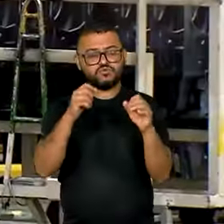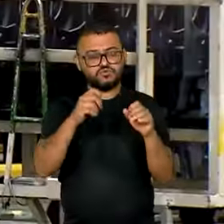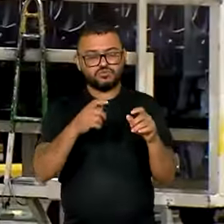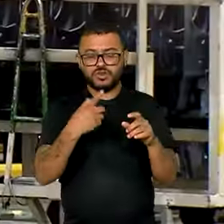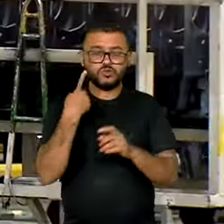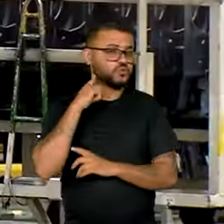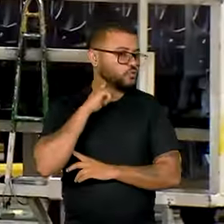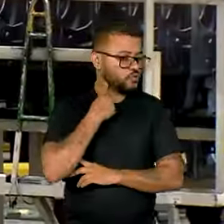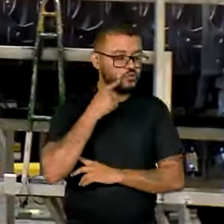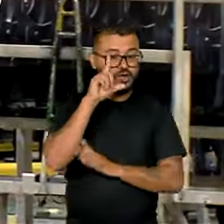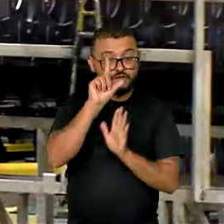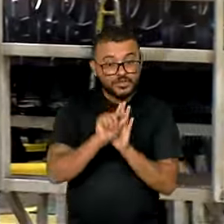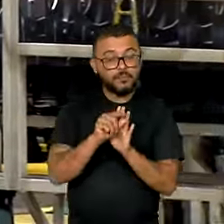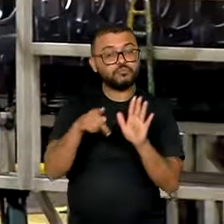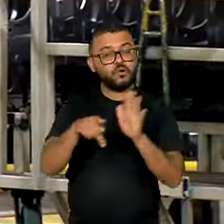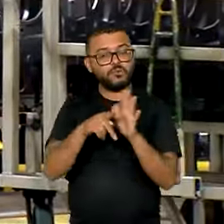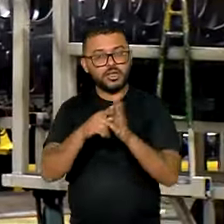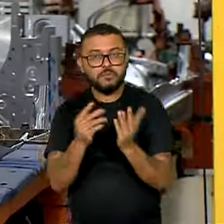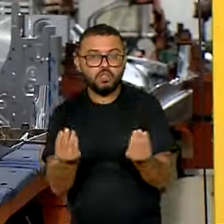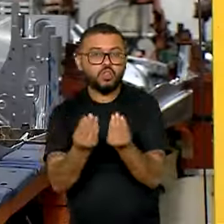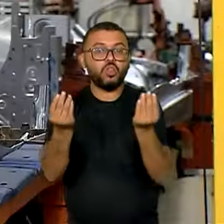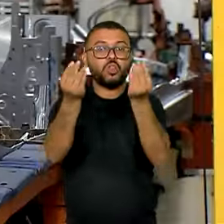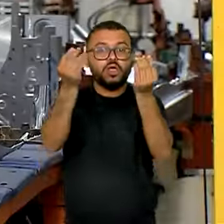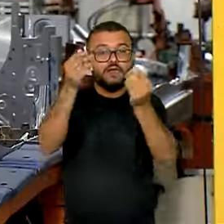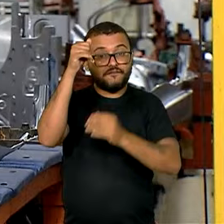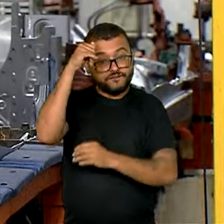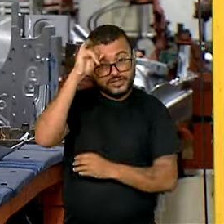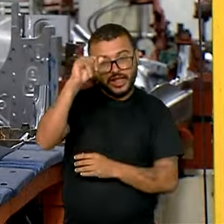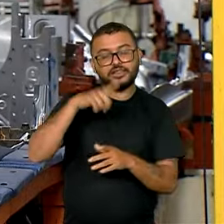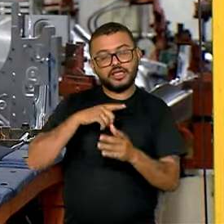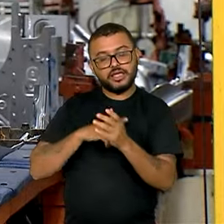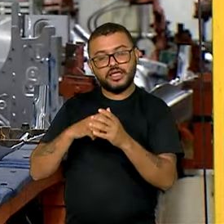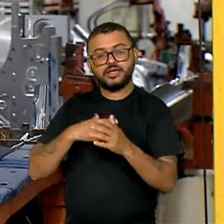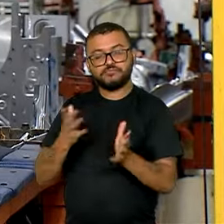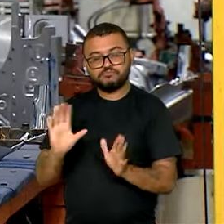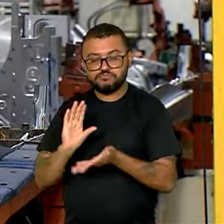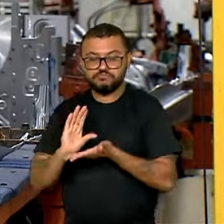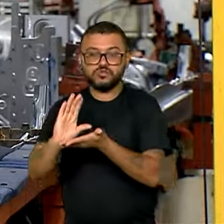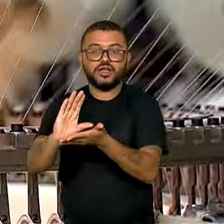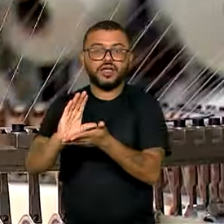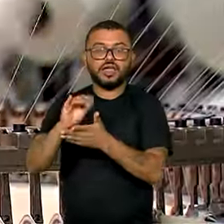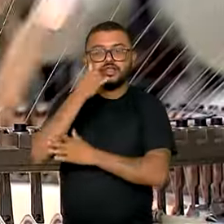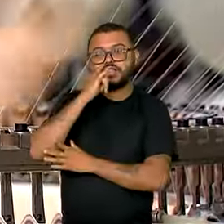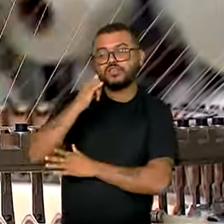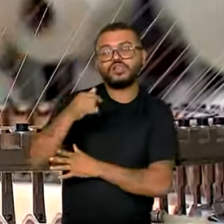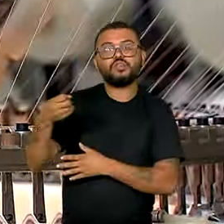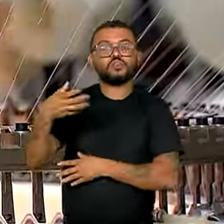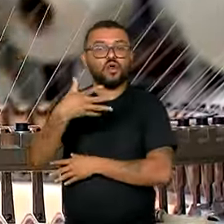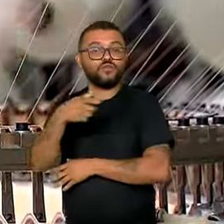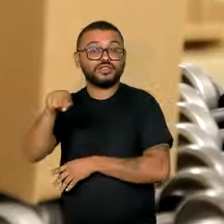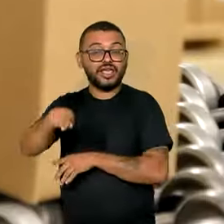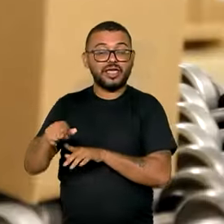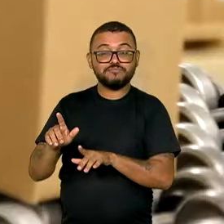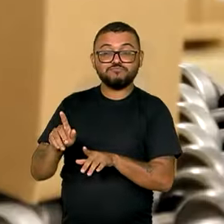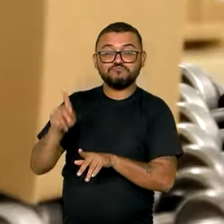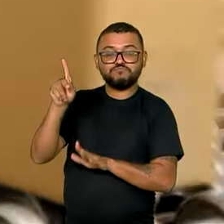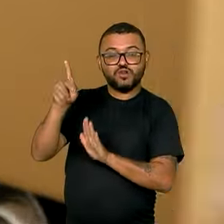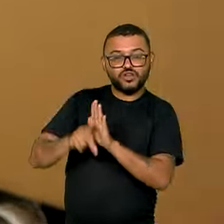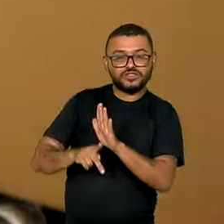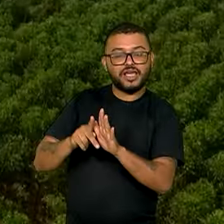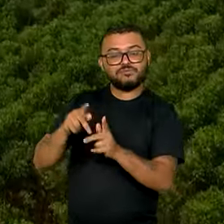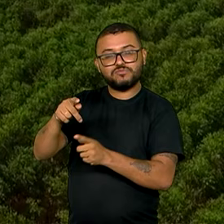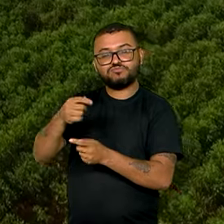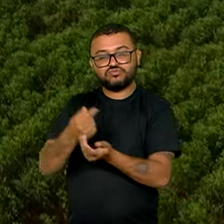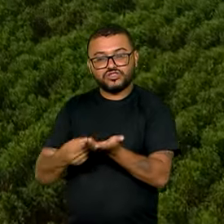poluentes. Além de promover mais investimentos em eficiência energética, o programa também vai trazer benefícios